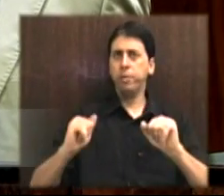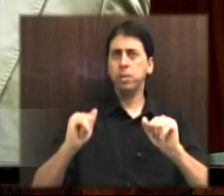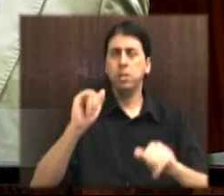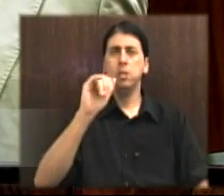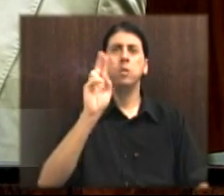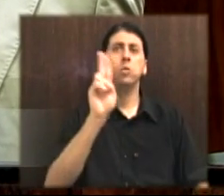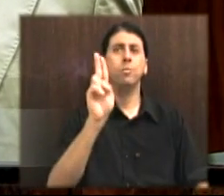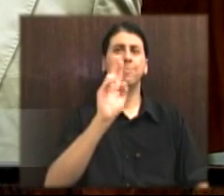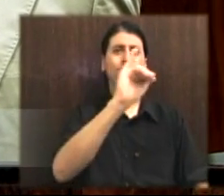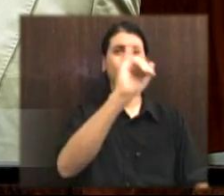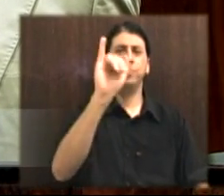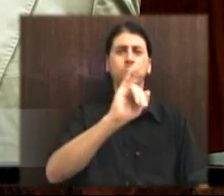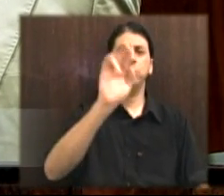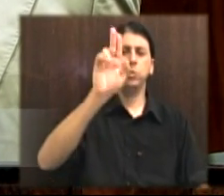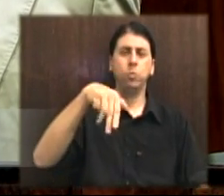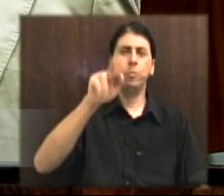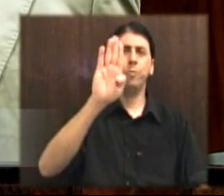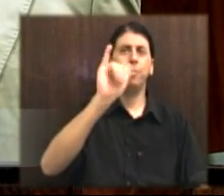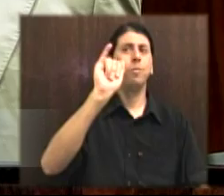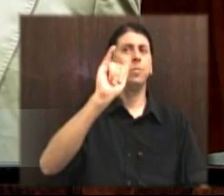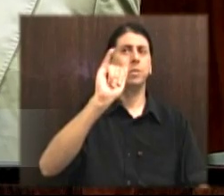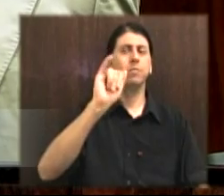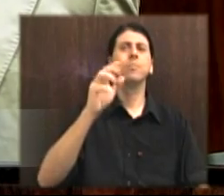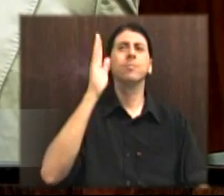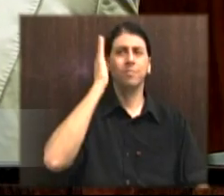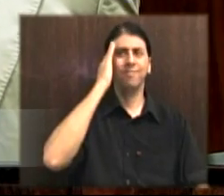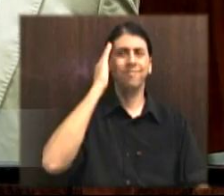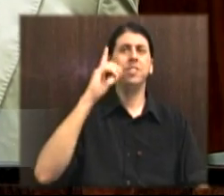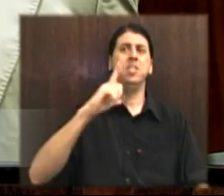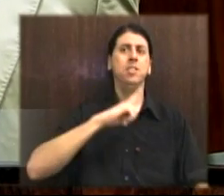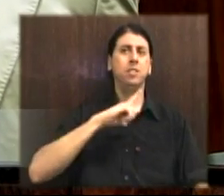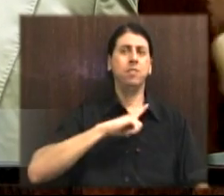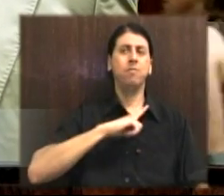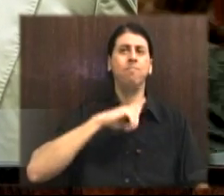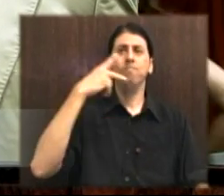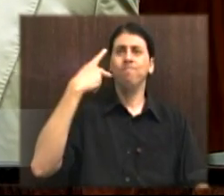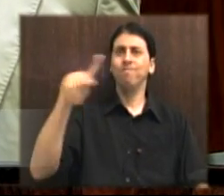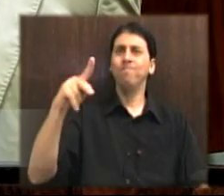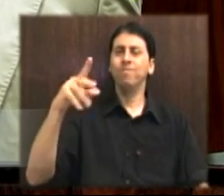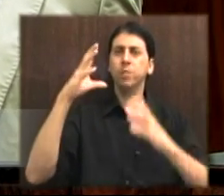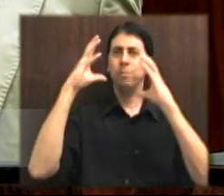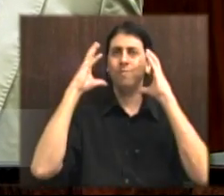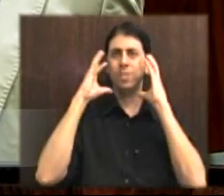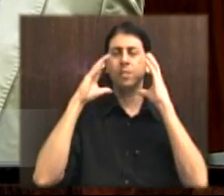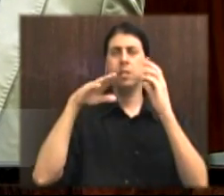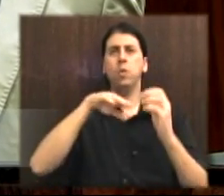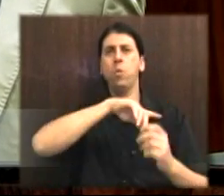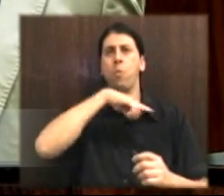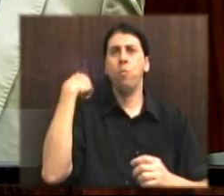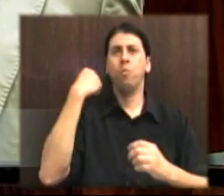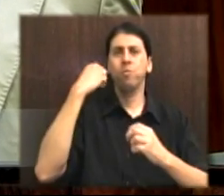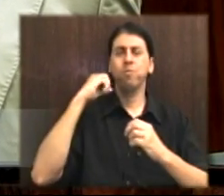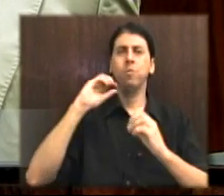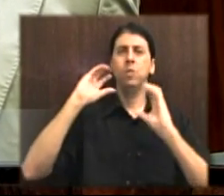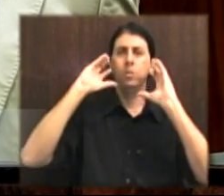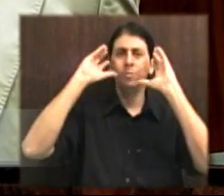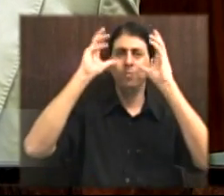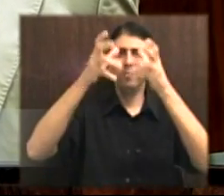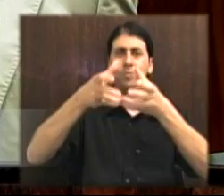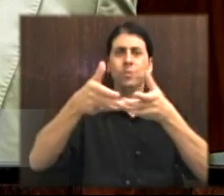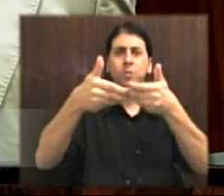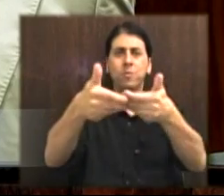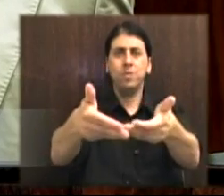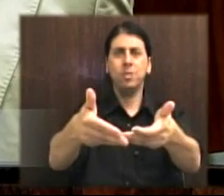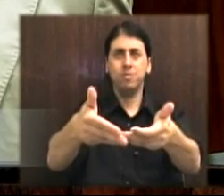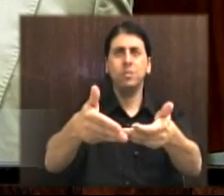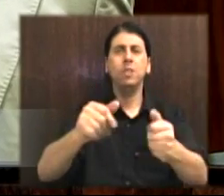Palmares. Ele teve sua cabeça cortada, salgada e enviada ao governador da